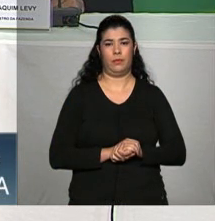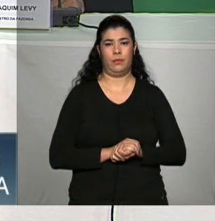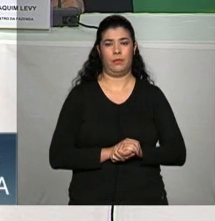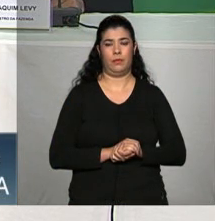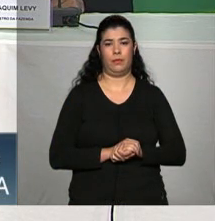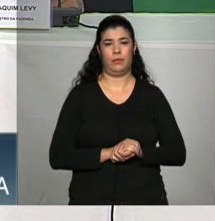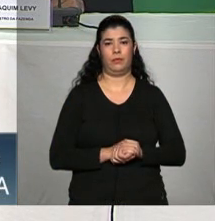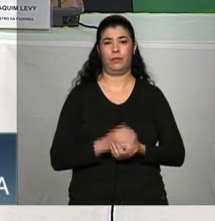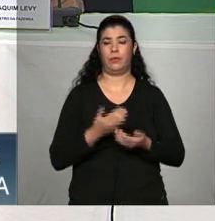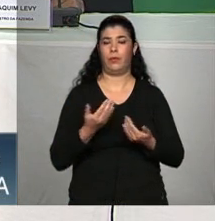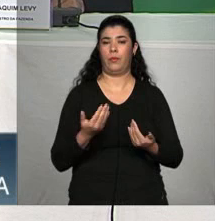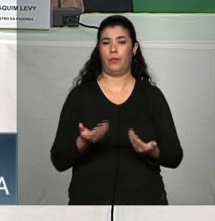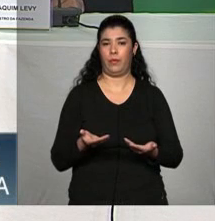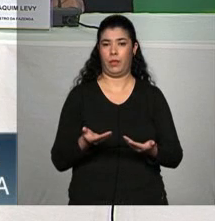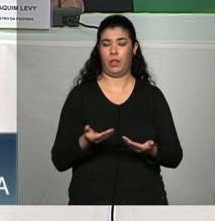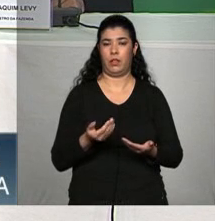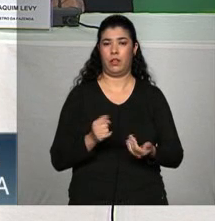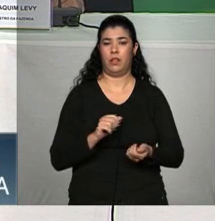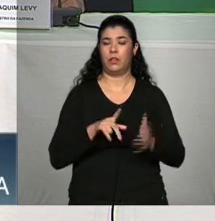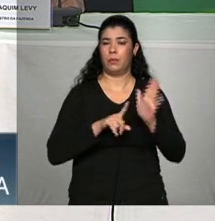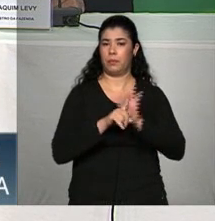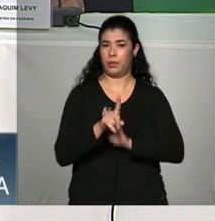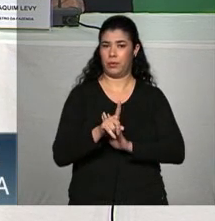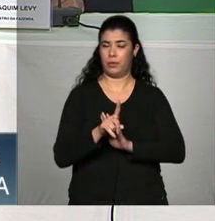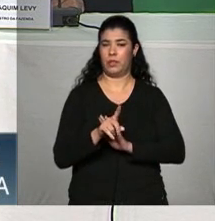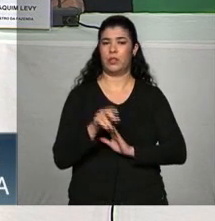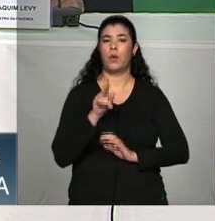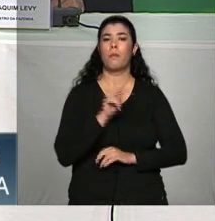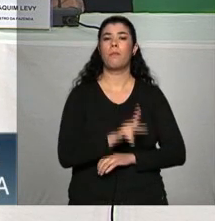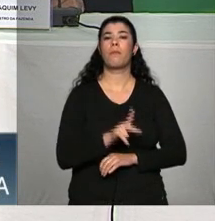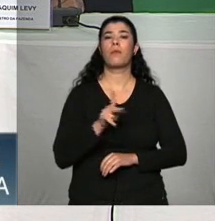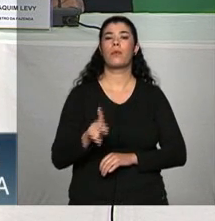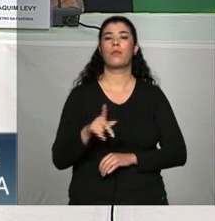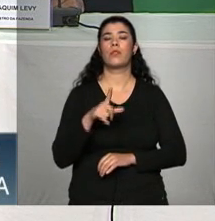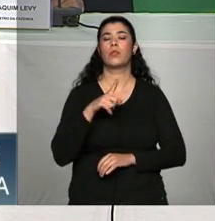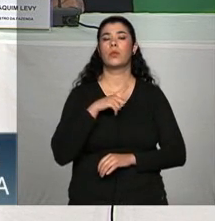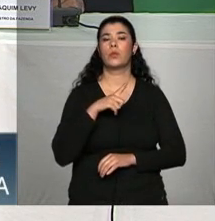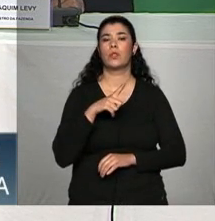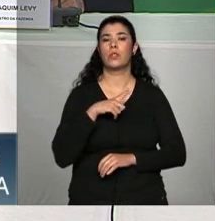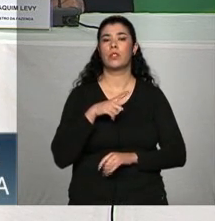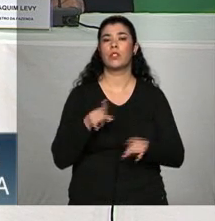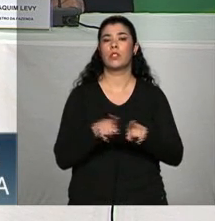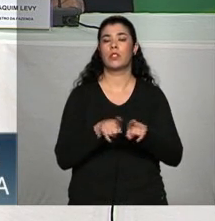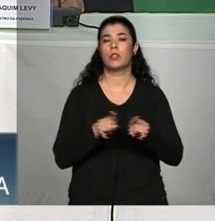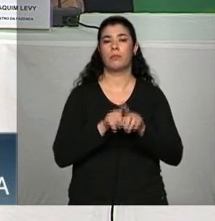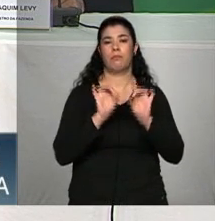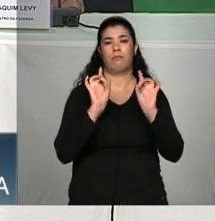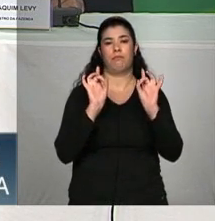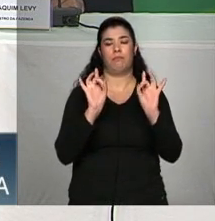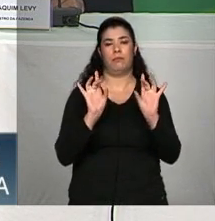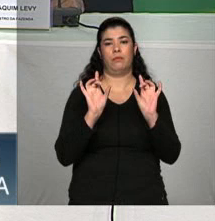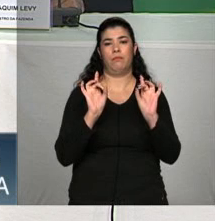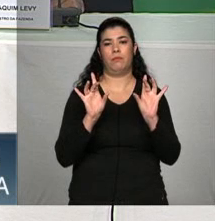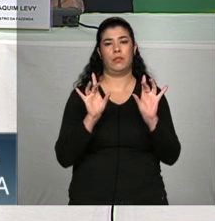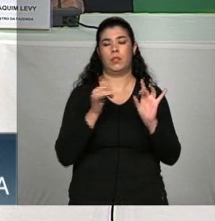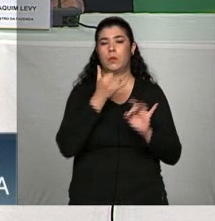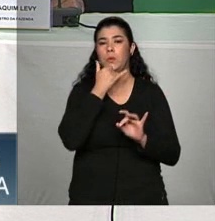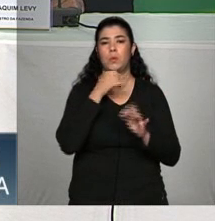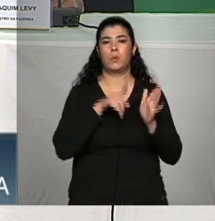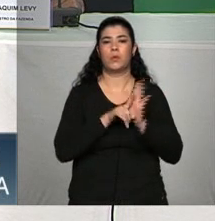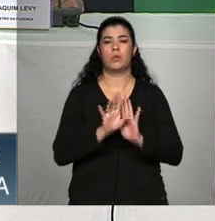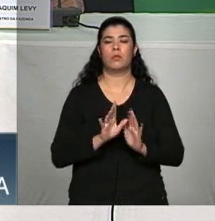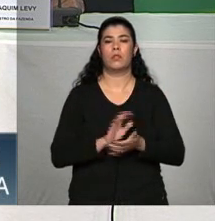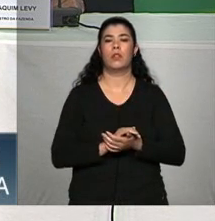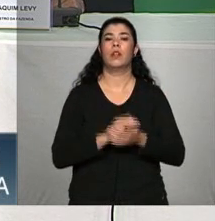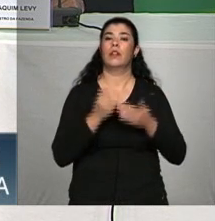a medida provisória a pergunta é sobre os professores que também tem um requisito especial e a gente não tratou disso aqui a medida